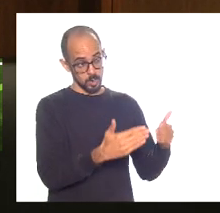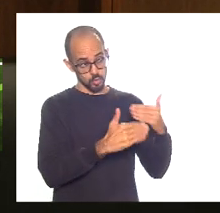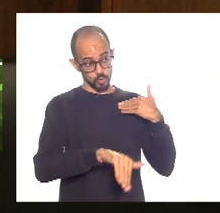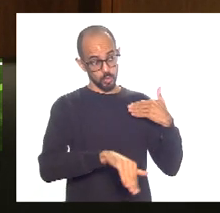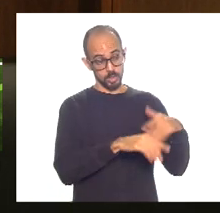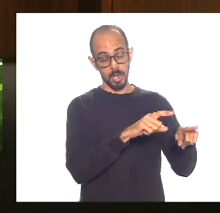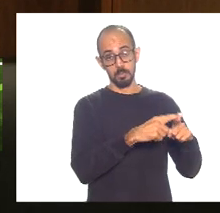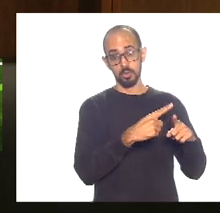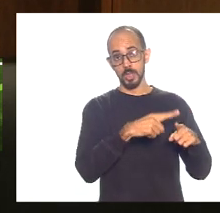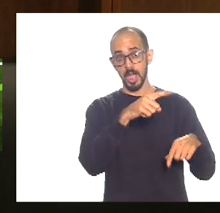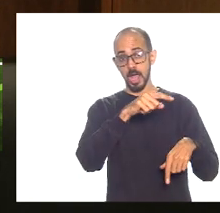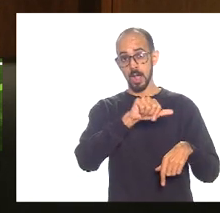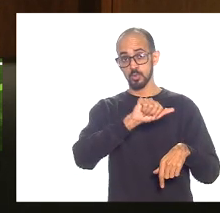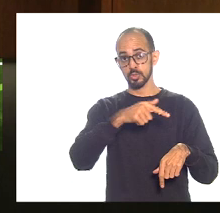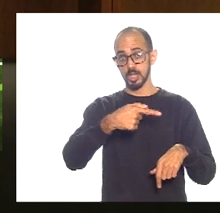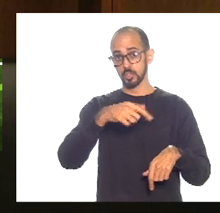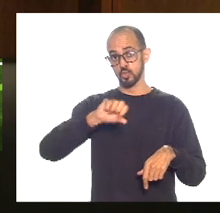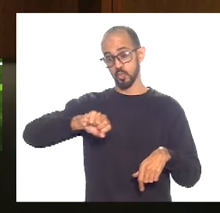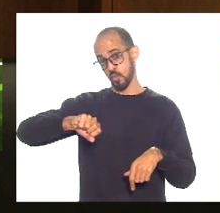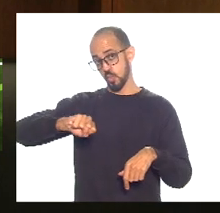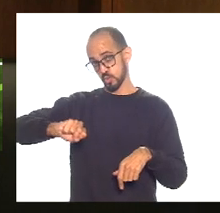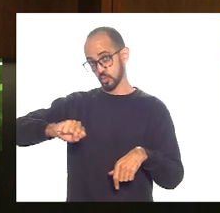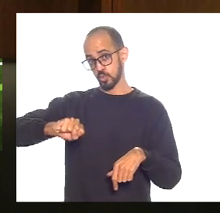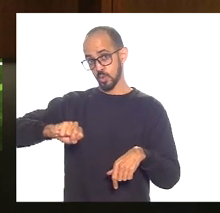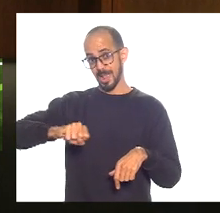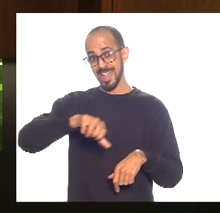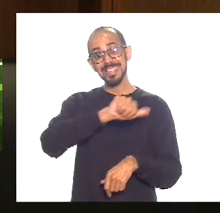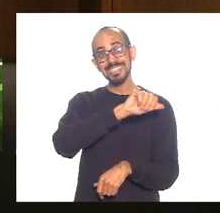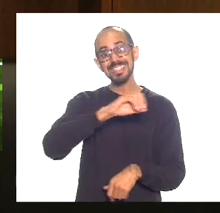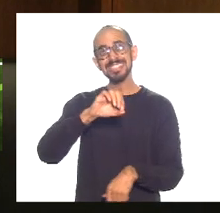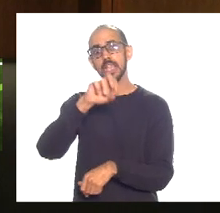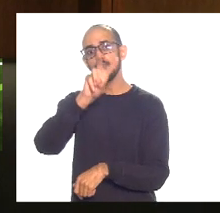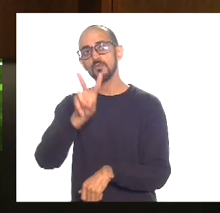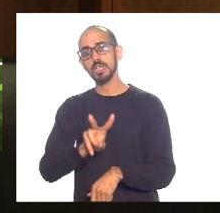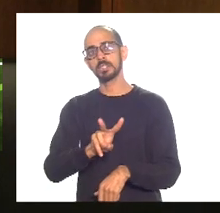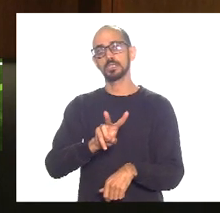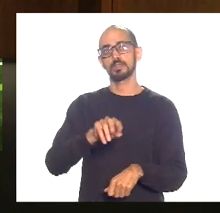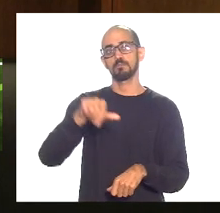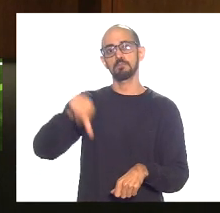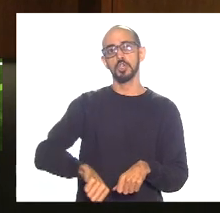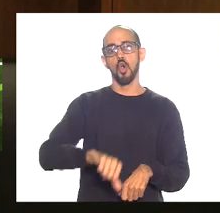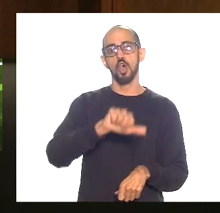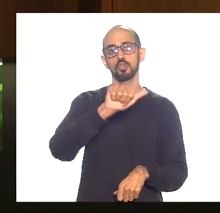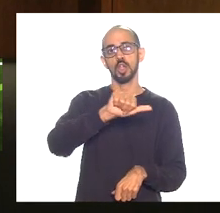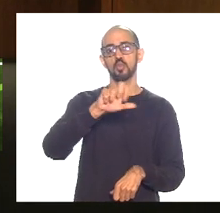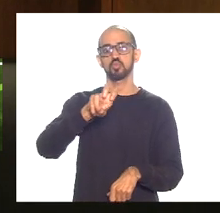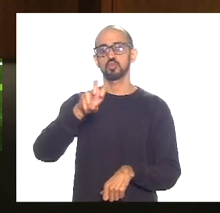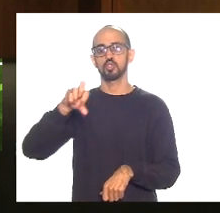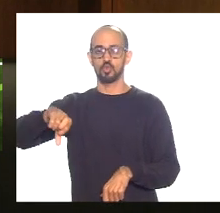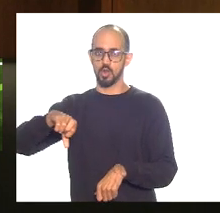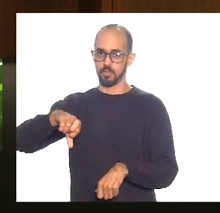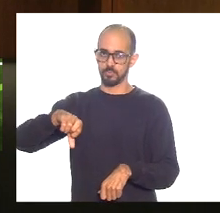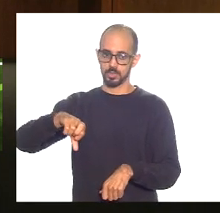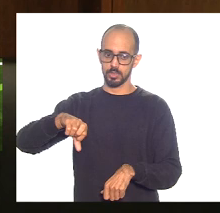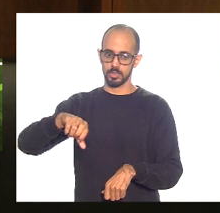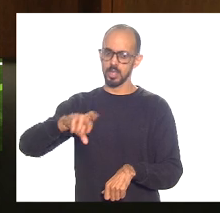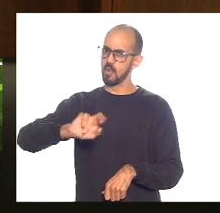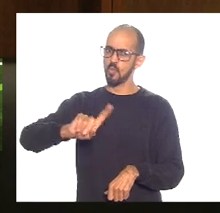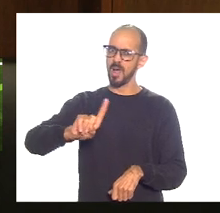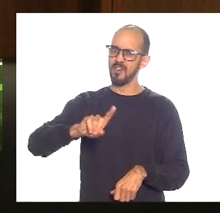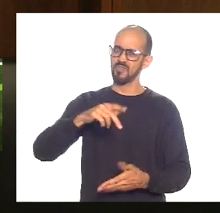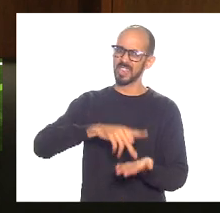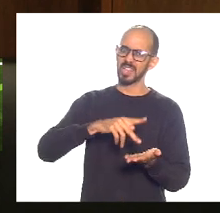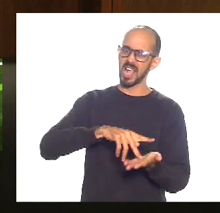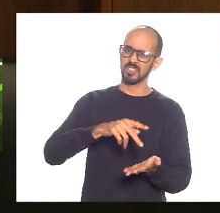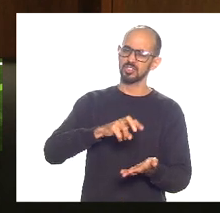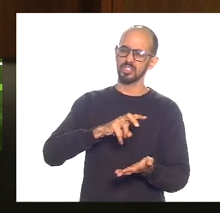vezes pior do que a 159 é 100 vezes e não é verdade que tem que ser feito rápido porque senão a gente vai